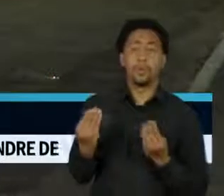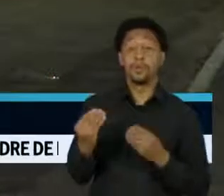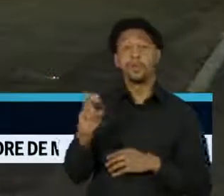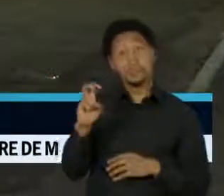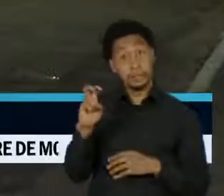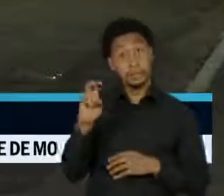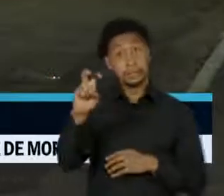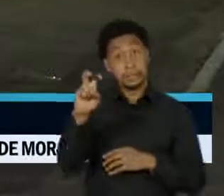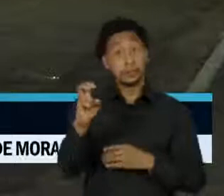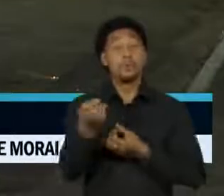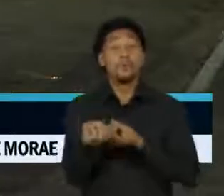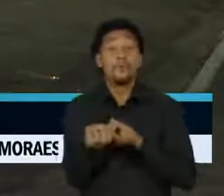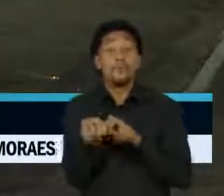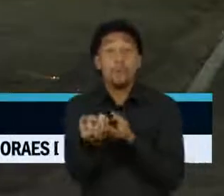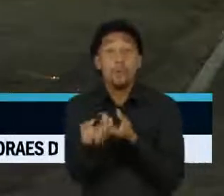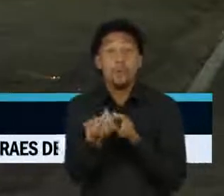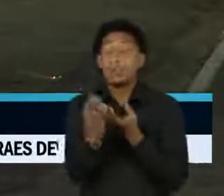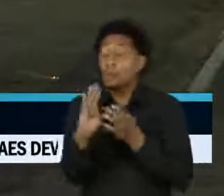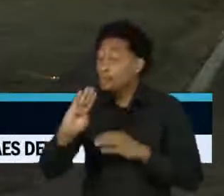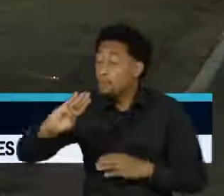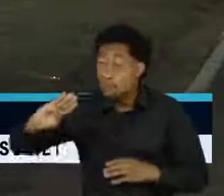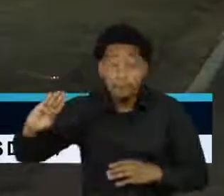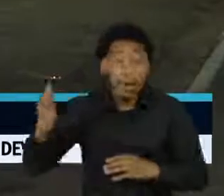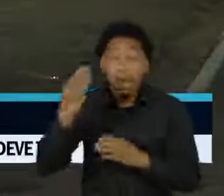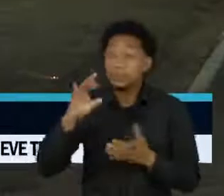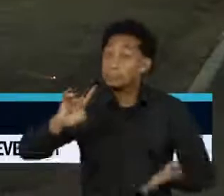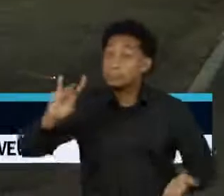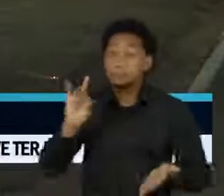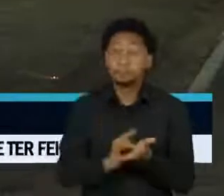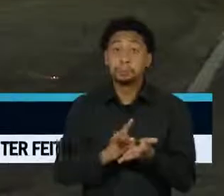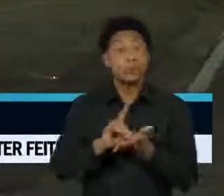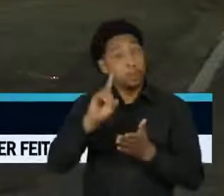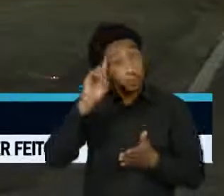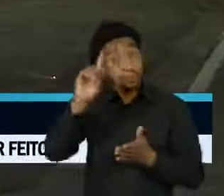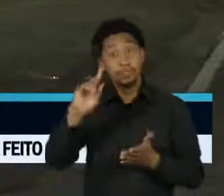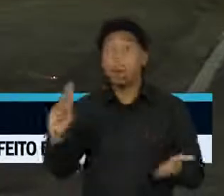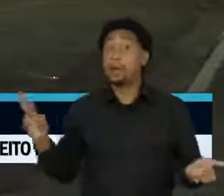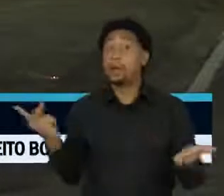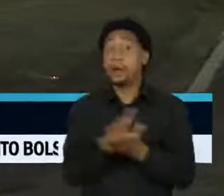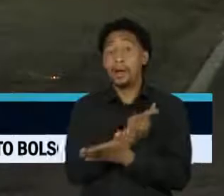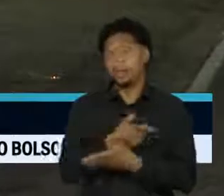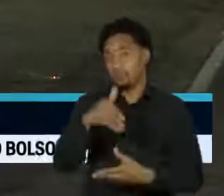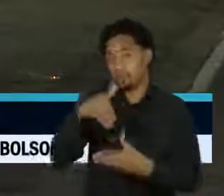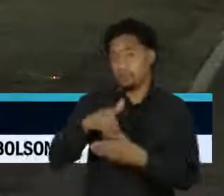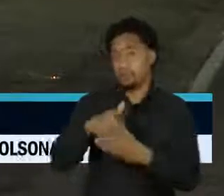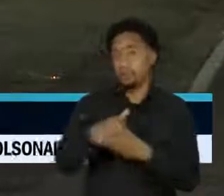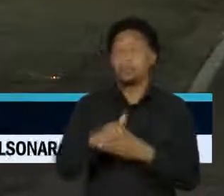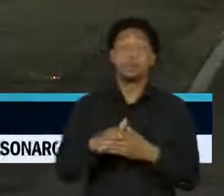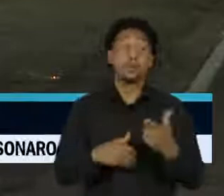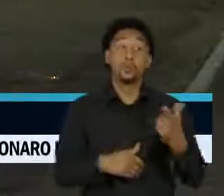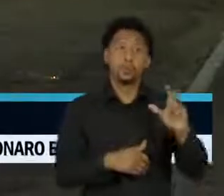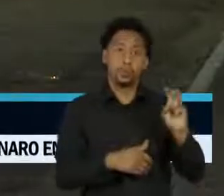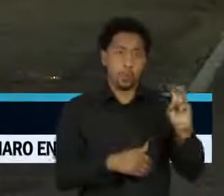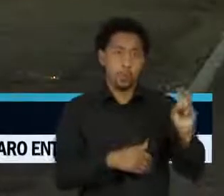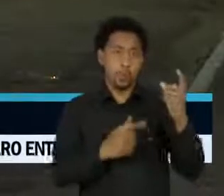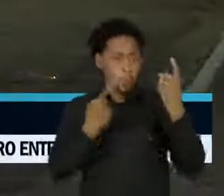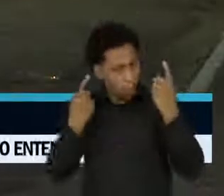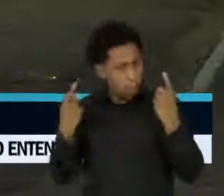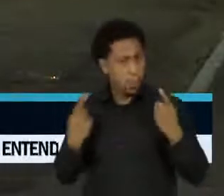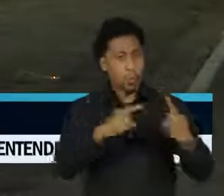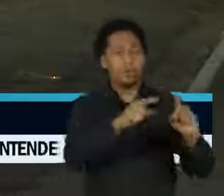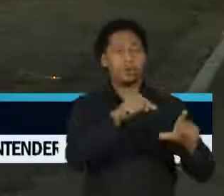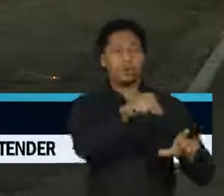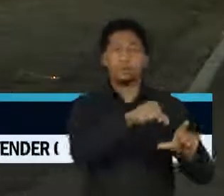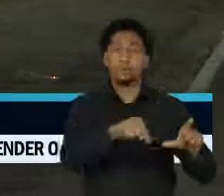anúncios tinham informações claramente falsas, como a data errada da eleição. Outros cinco atacavam o processo eleitoral.